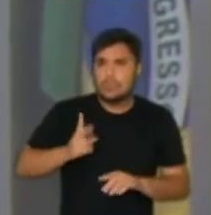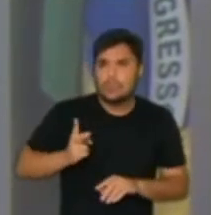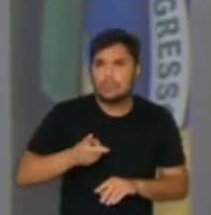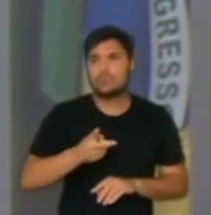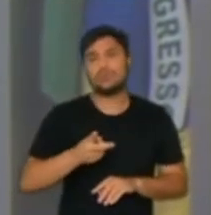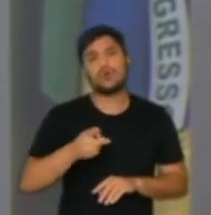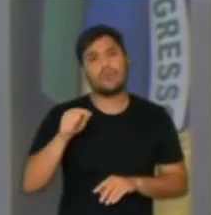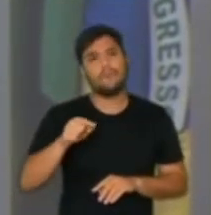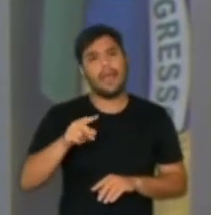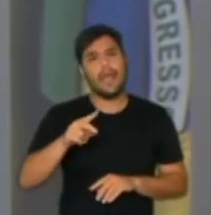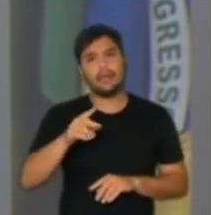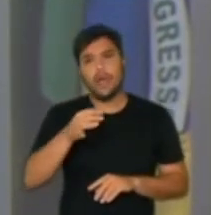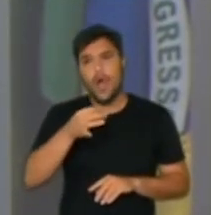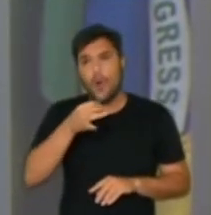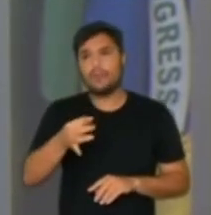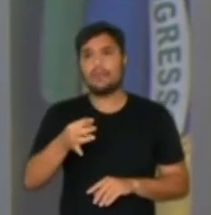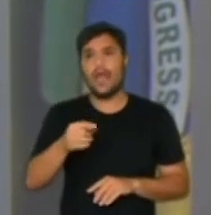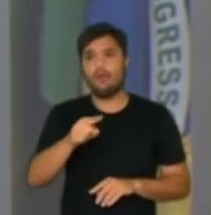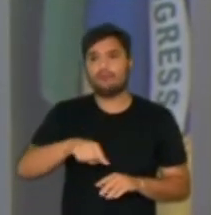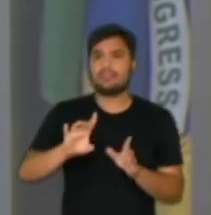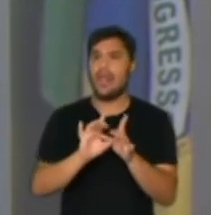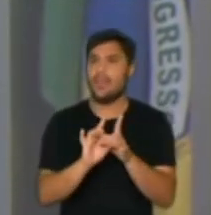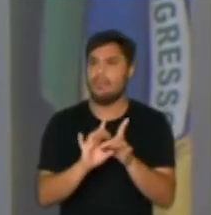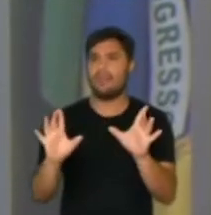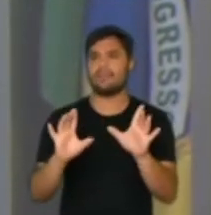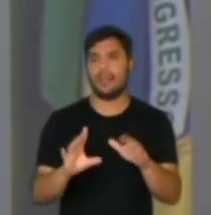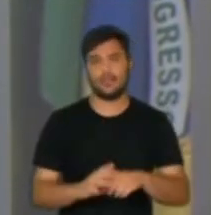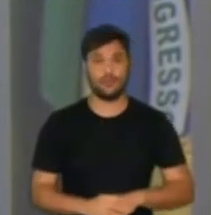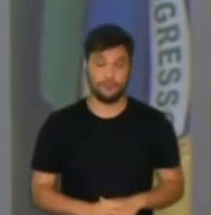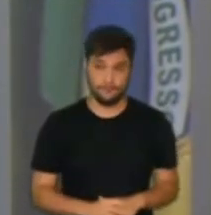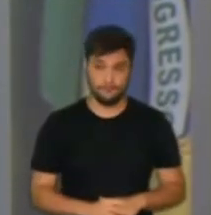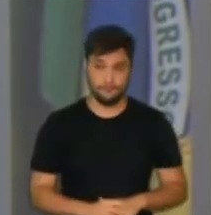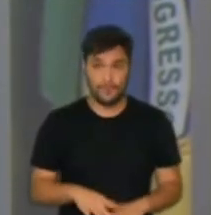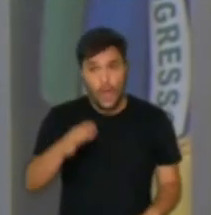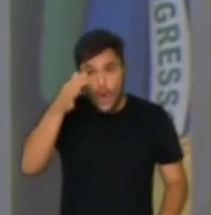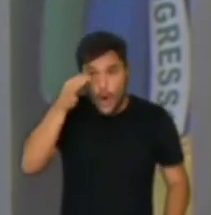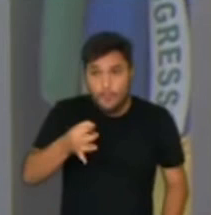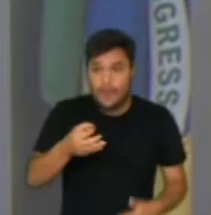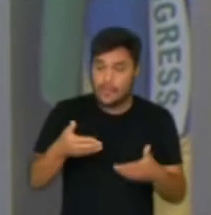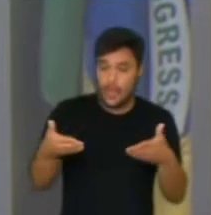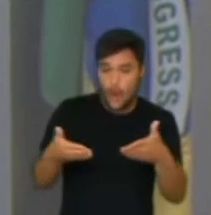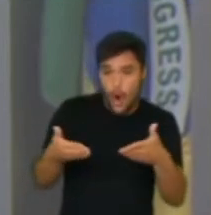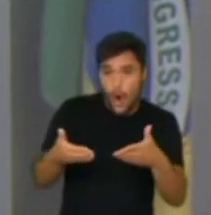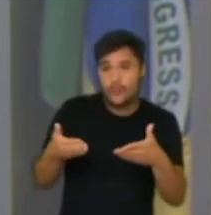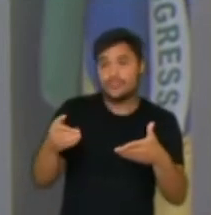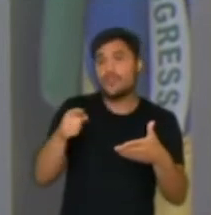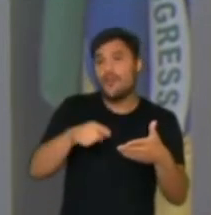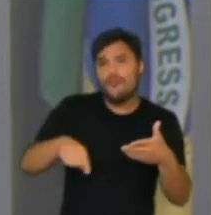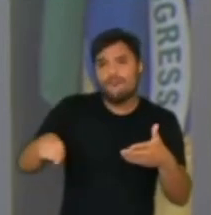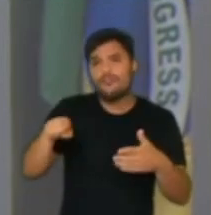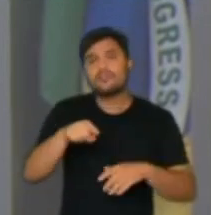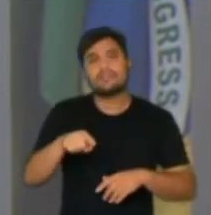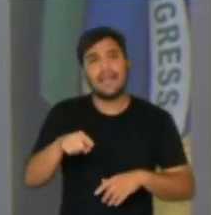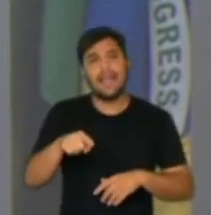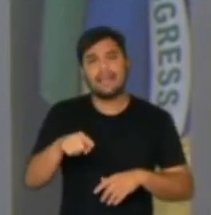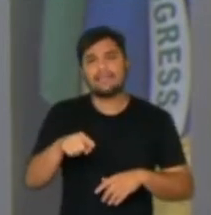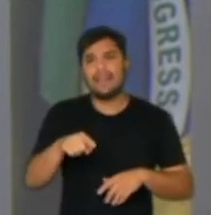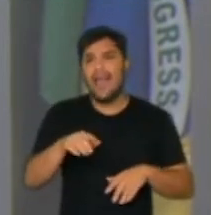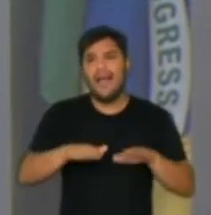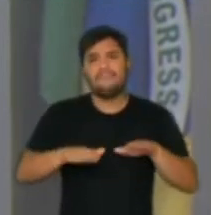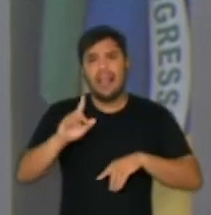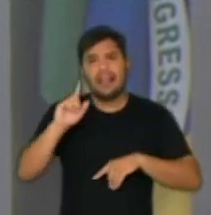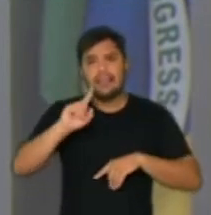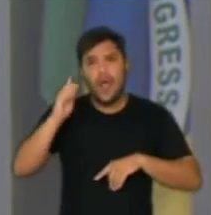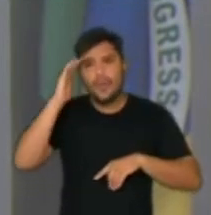na sua convicção por liberdade. E entendam que hoje, talvez, vocês podem não ter entendido o